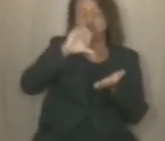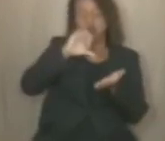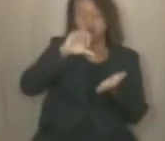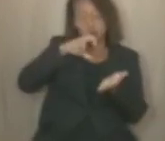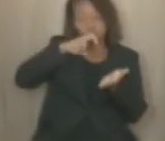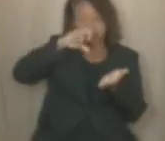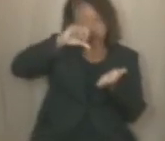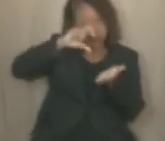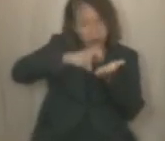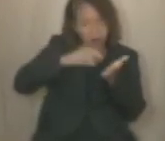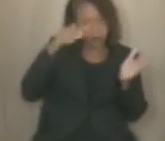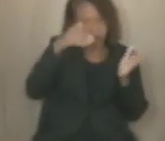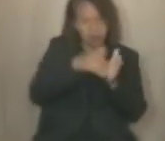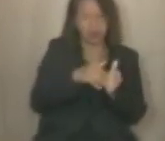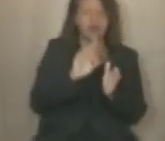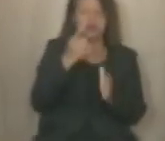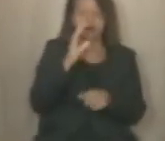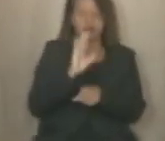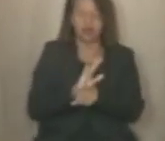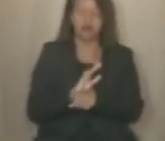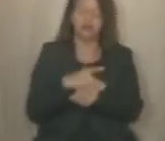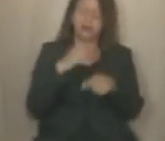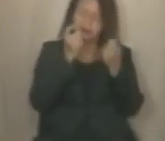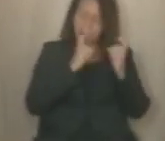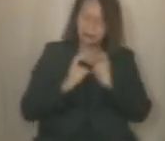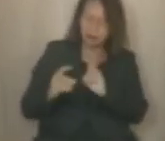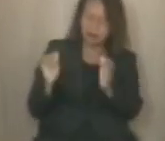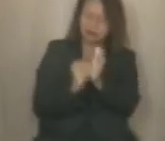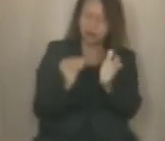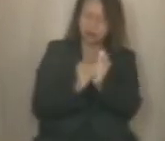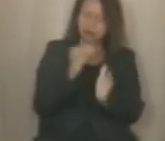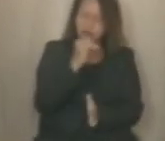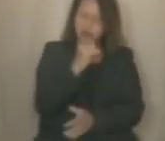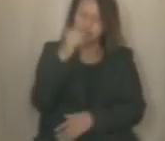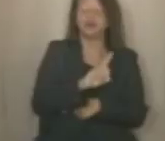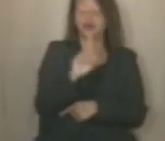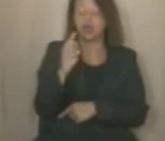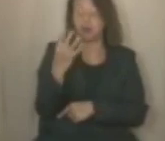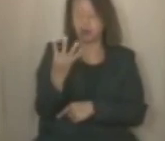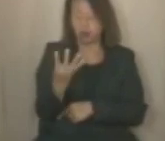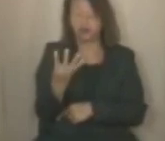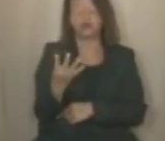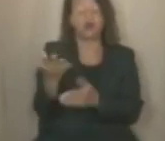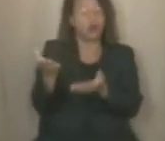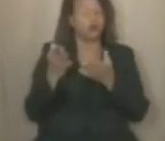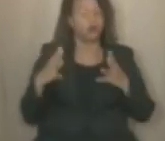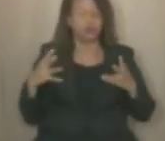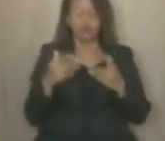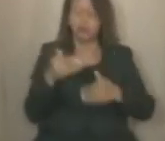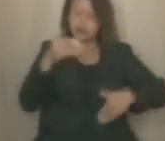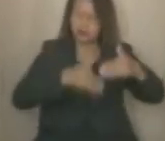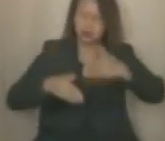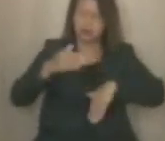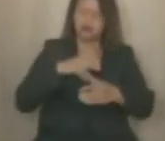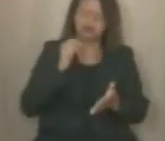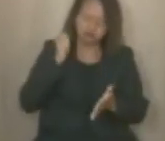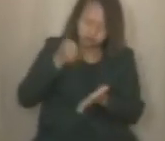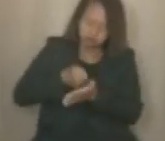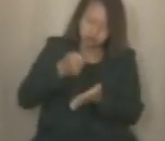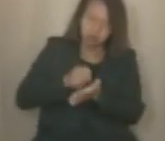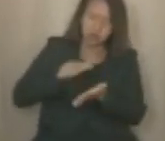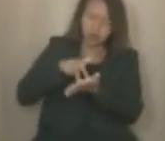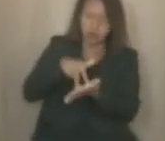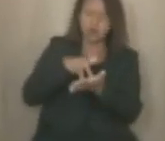discutir a situação do falta do fornecimento de energia na nossa cidade. Convidamos a todos a participar e a gente vai seguir na luta,